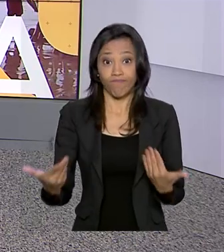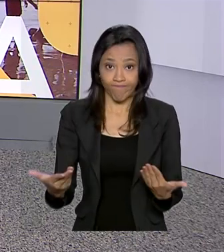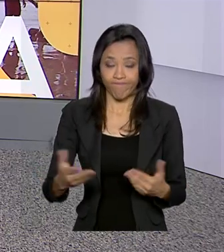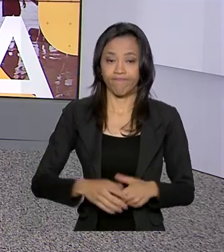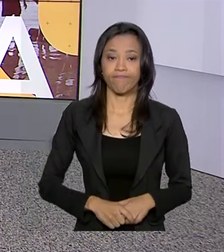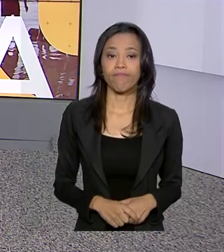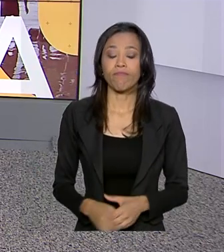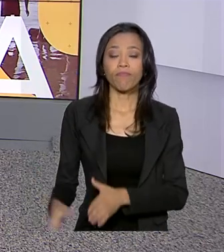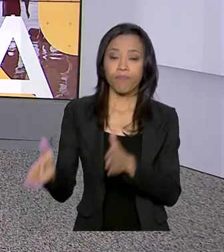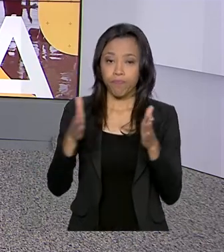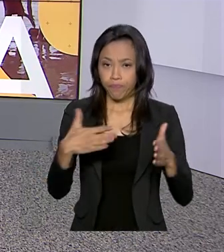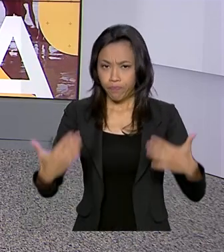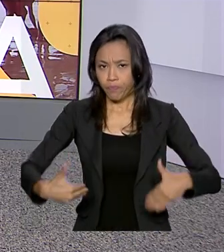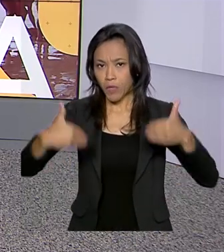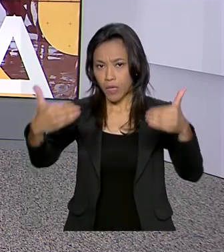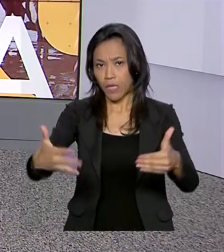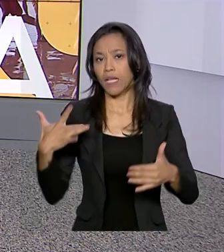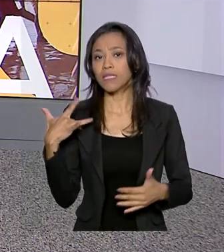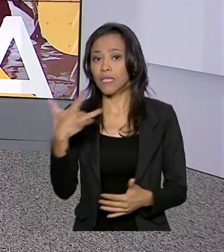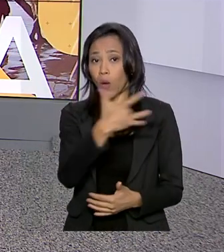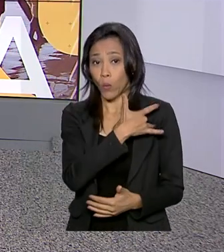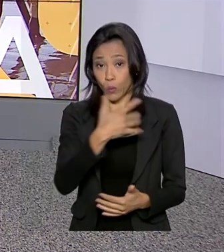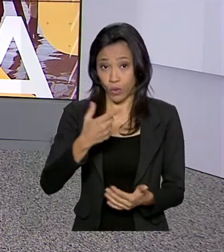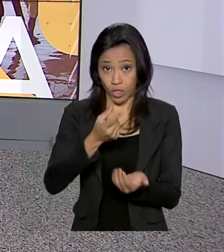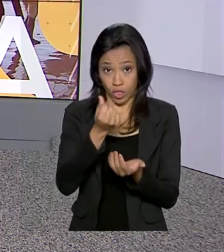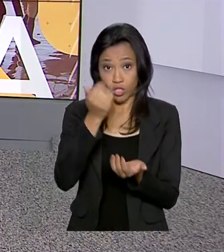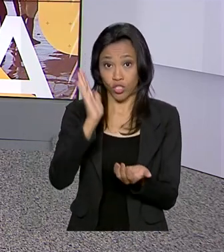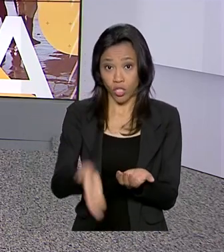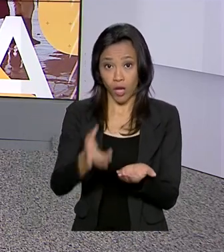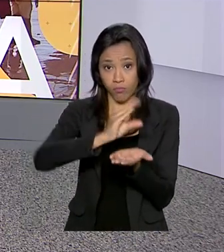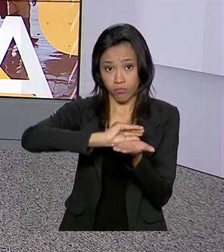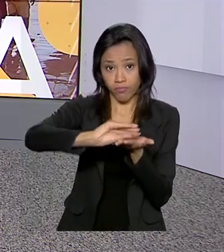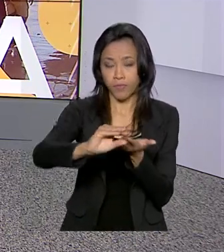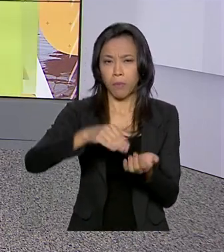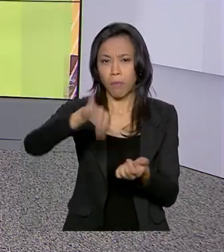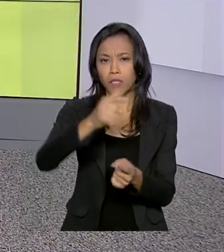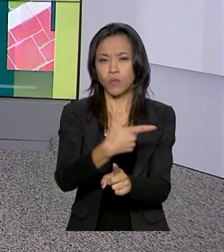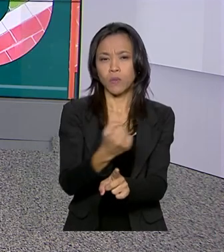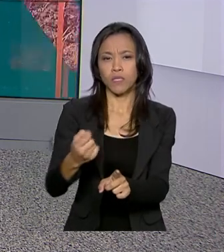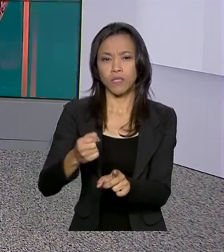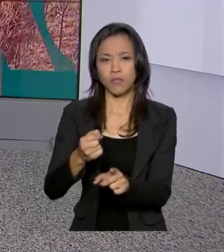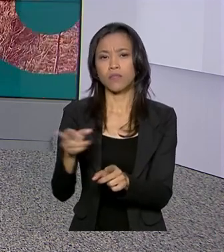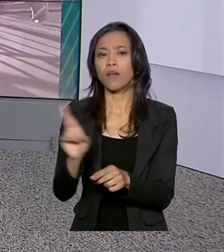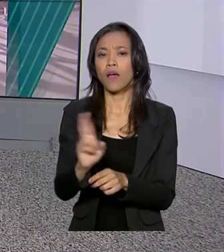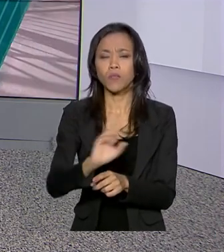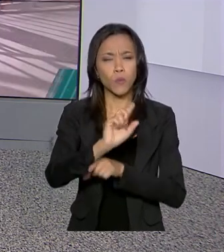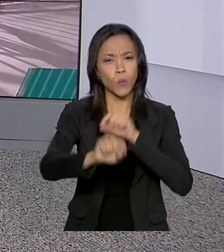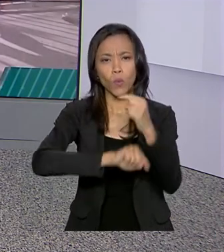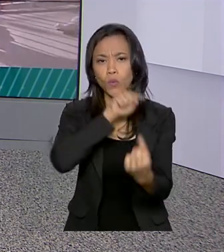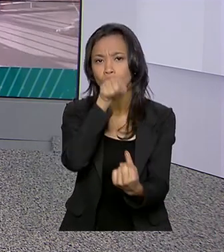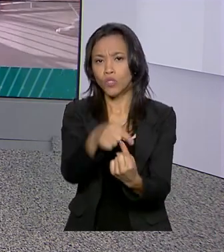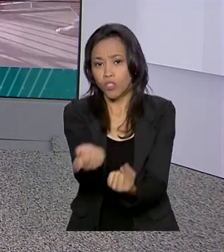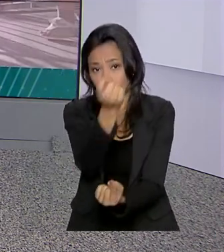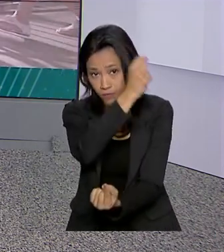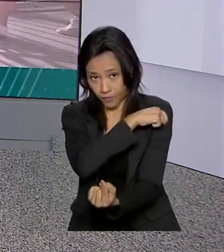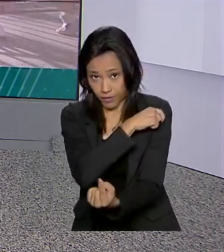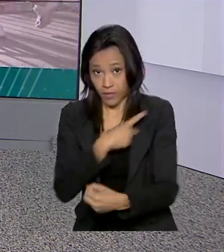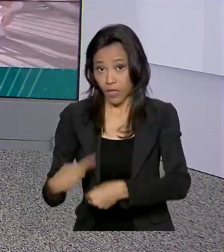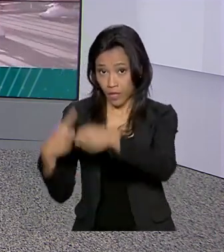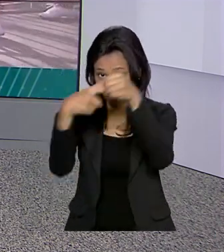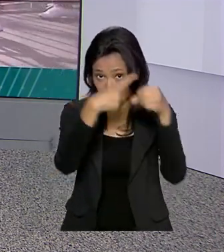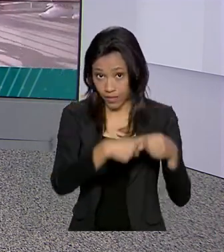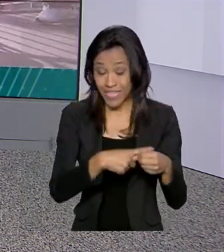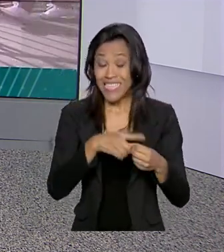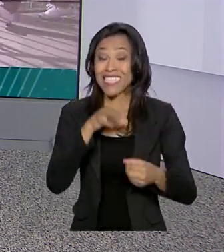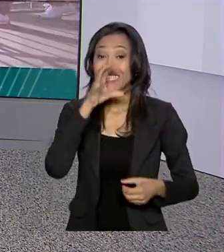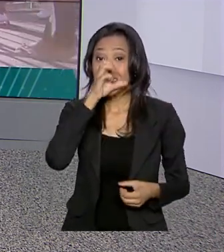O Ministério da Saúde liberou mais de 200 milhões de reais para ampliar o esquema de vacinação nos municípios. Sábado é